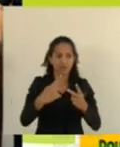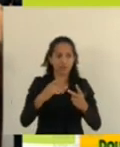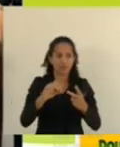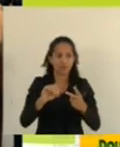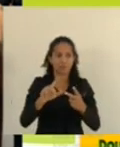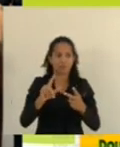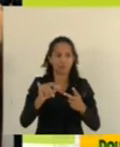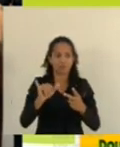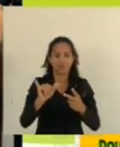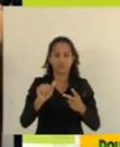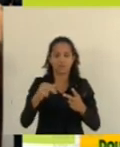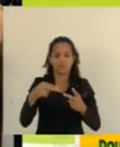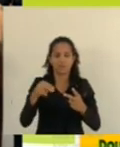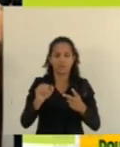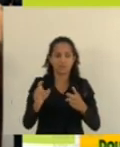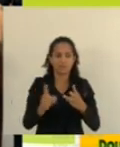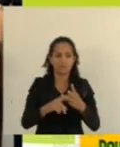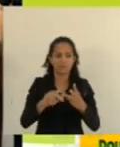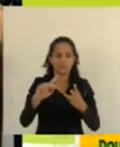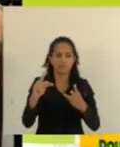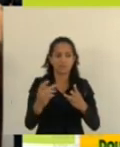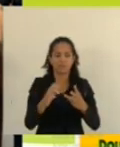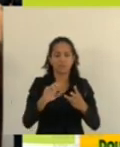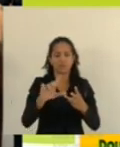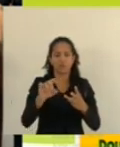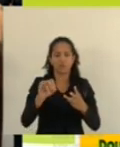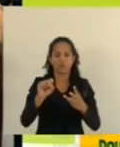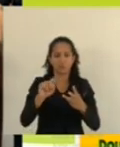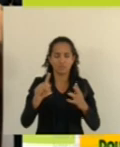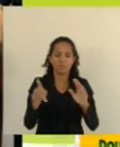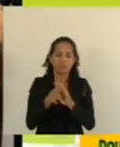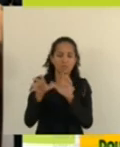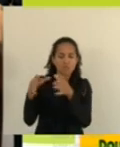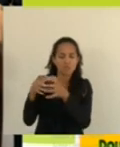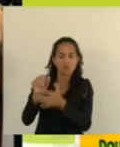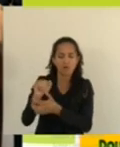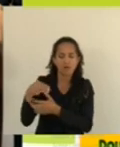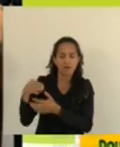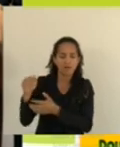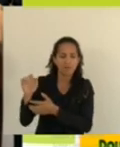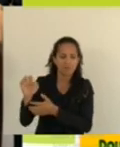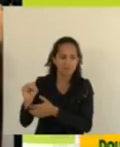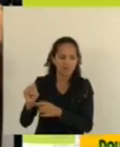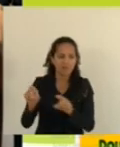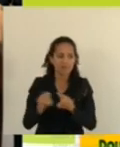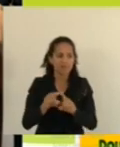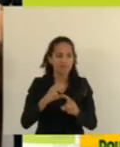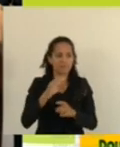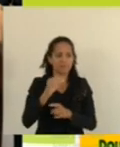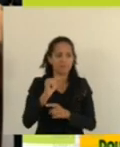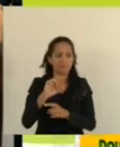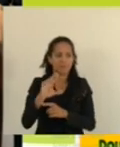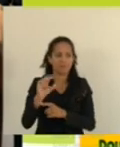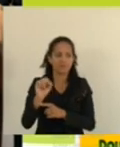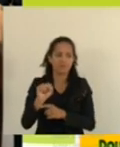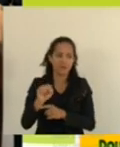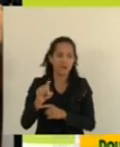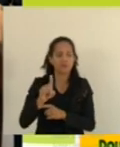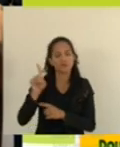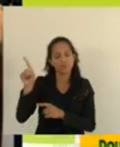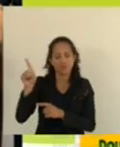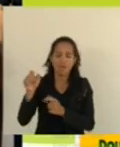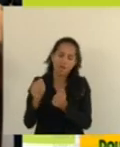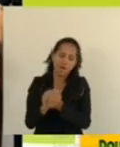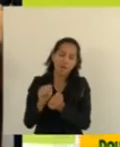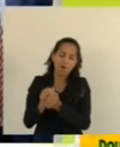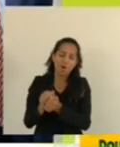E também a Heloísa da Amais e Carlos Aju, que nesse momento está lá no núcleo atendendo as pessoas.